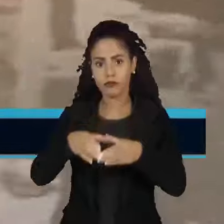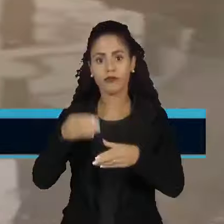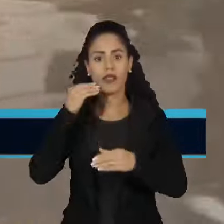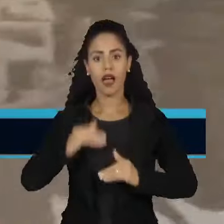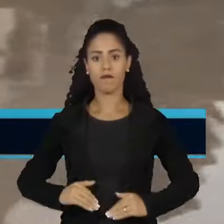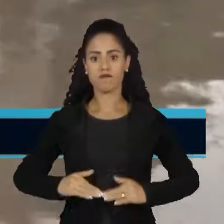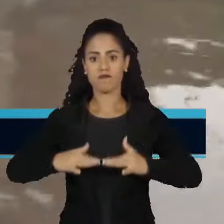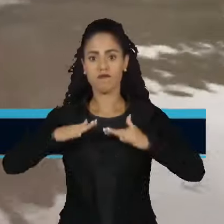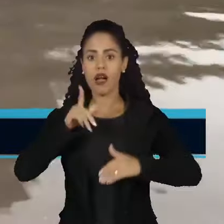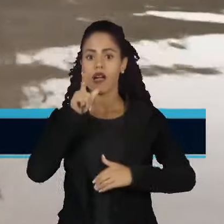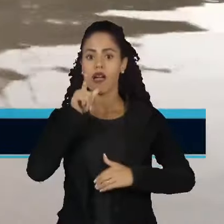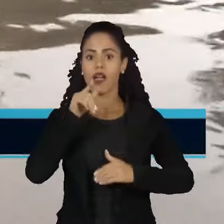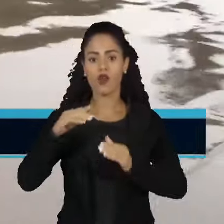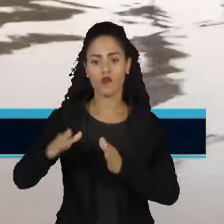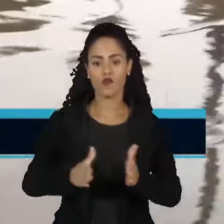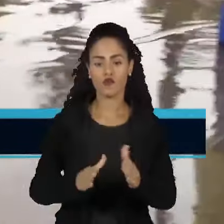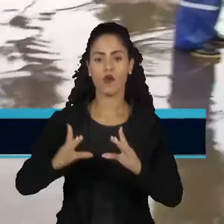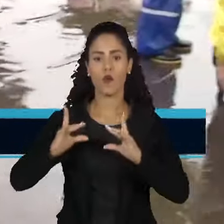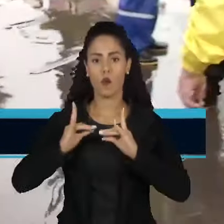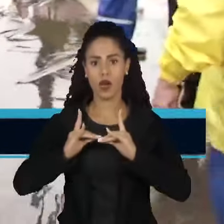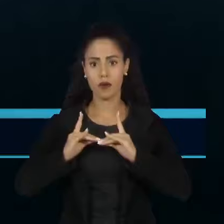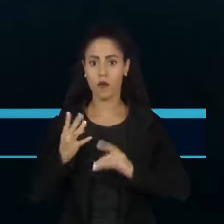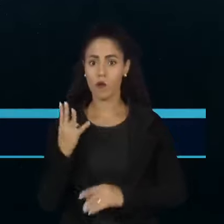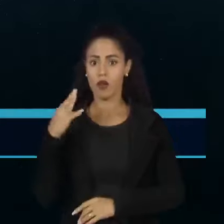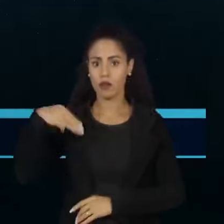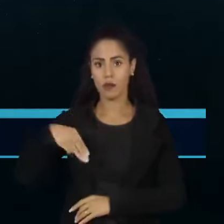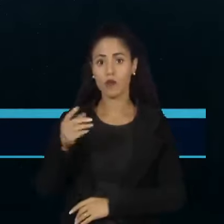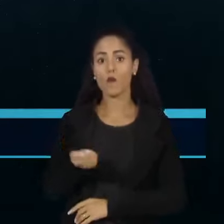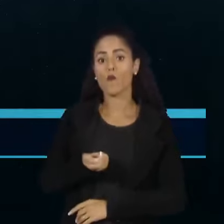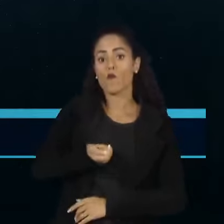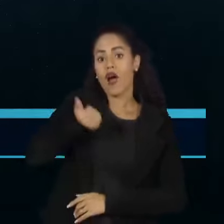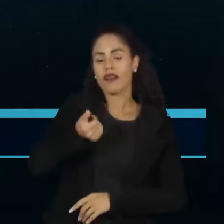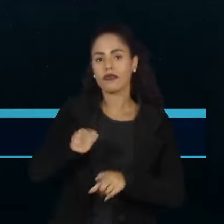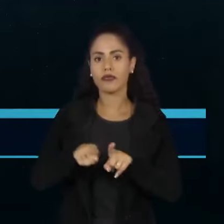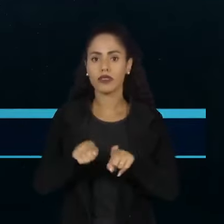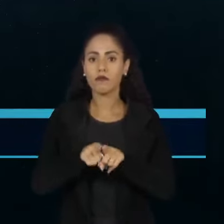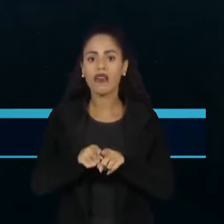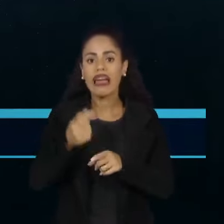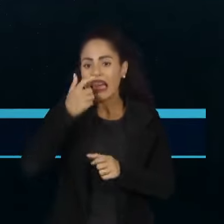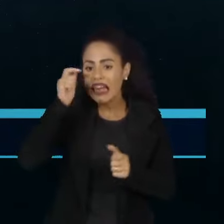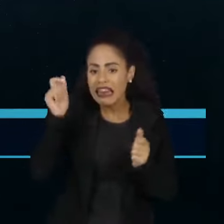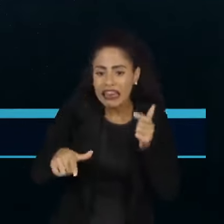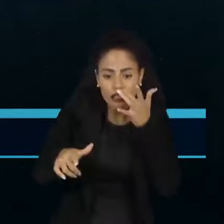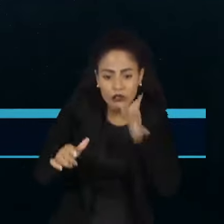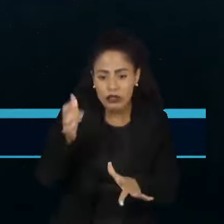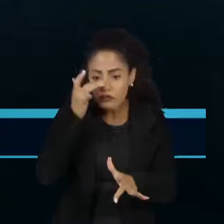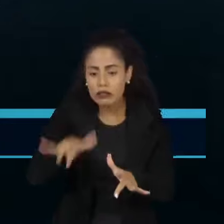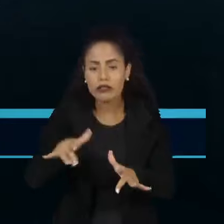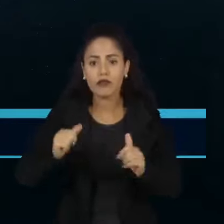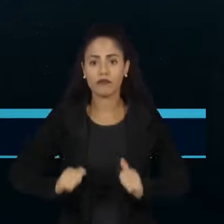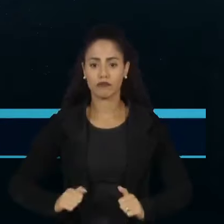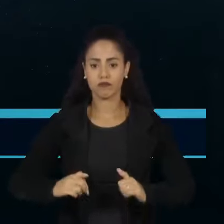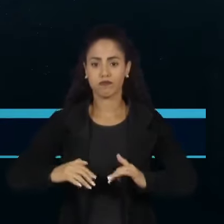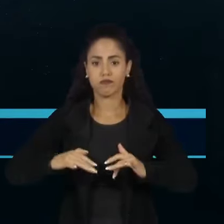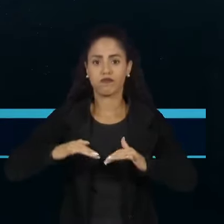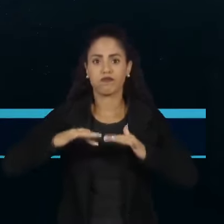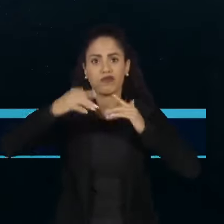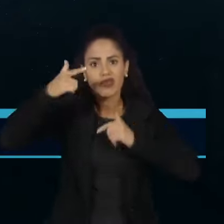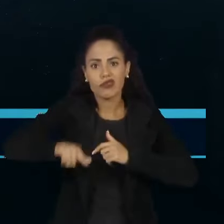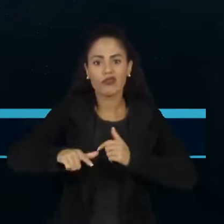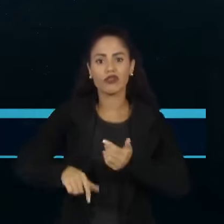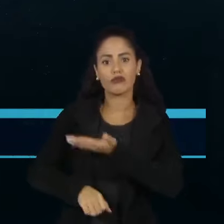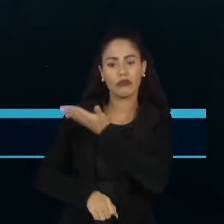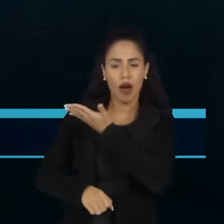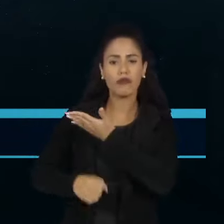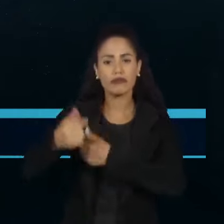nível do Guaíba quase chegou aos 4 metros. O lixo invadiu as ruas do Menino Deus, um dos bairros mais castigados